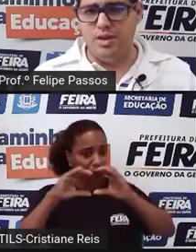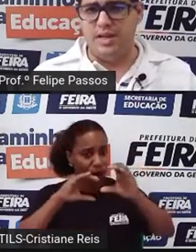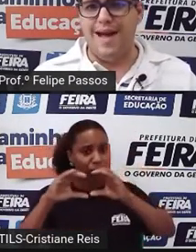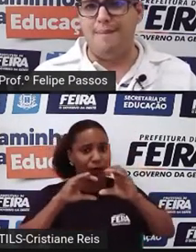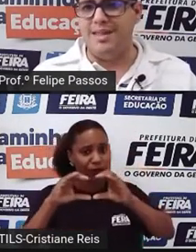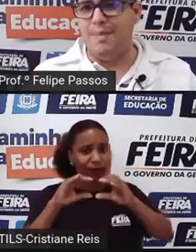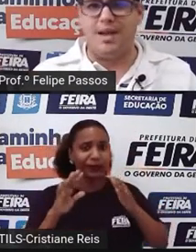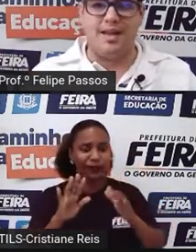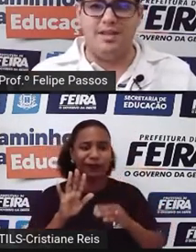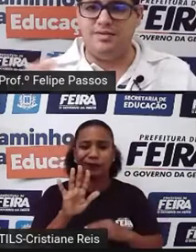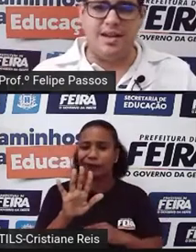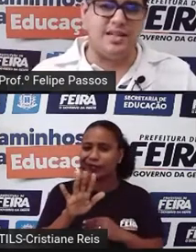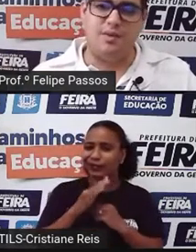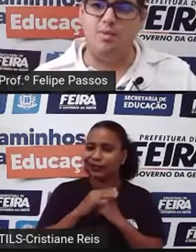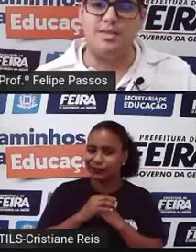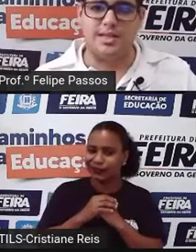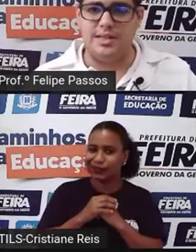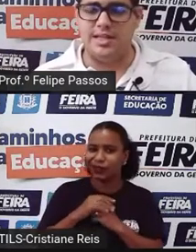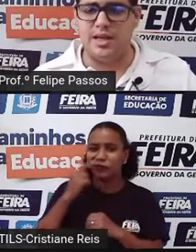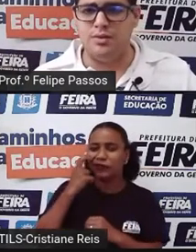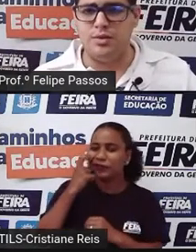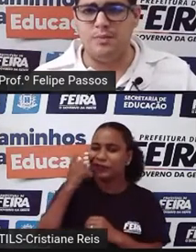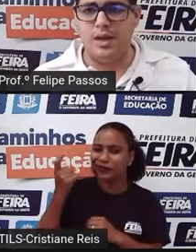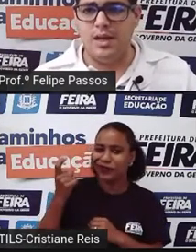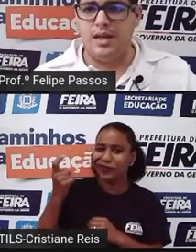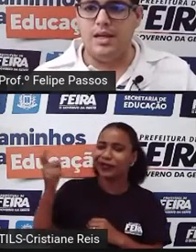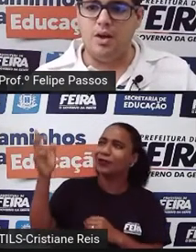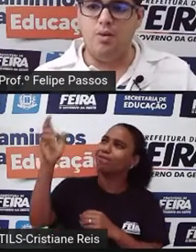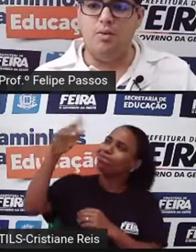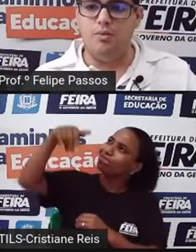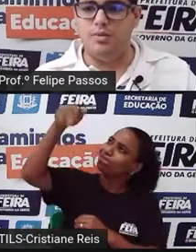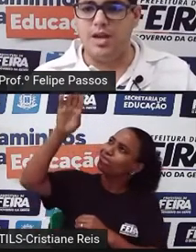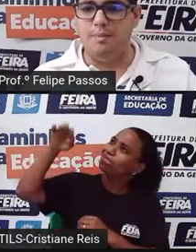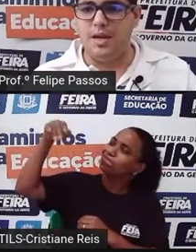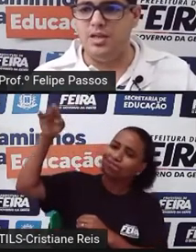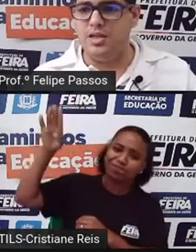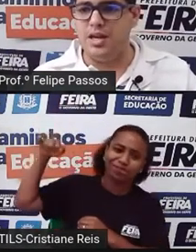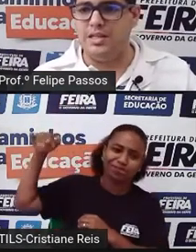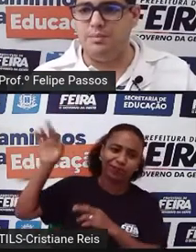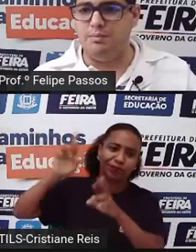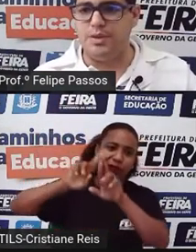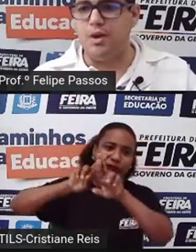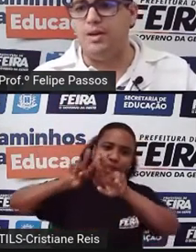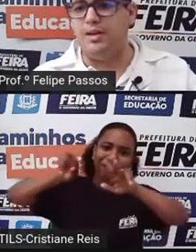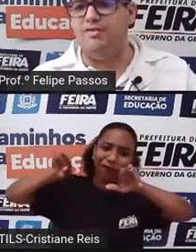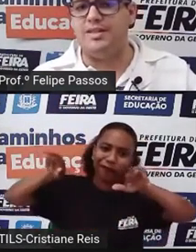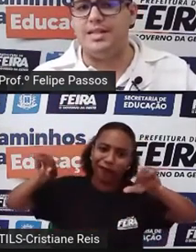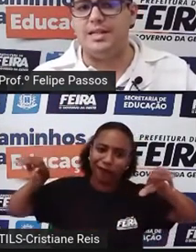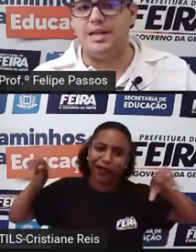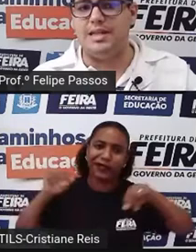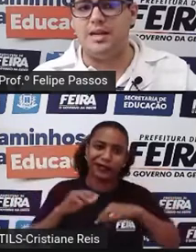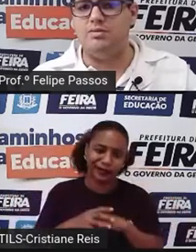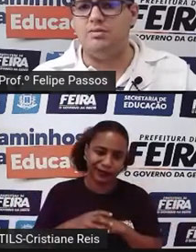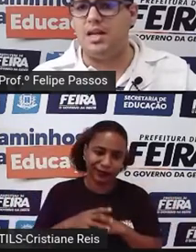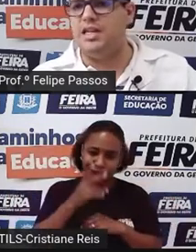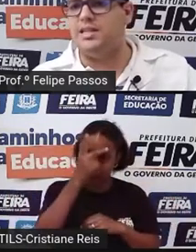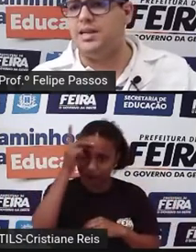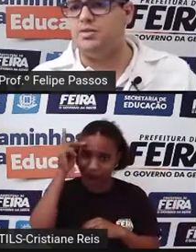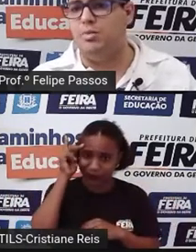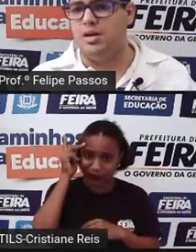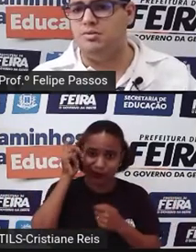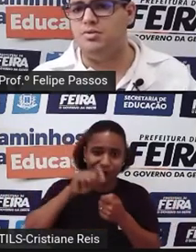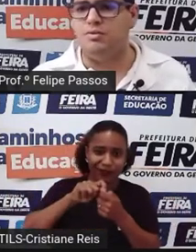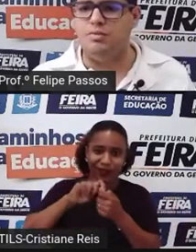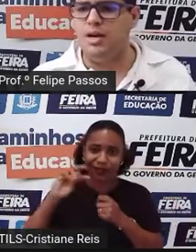comigo que dá para interpretar de várias formas esses desenhos? Então, de repente, esse pessoal aqui fez esse desenho, três